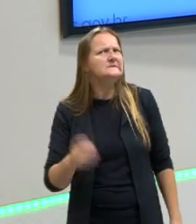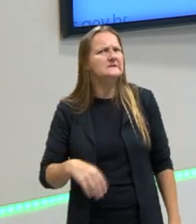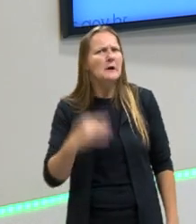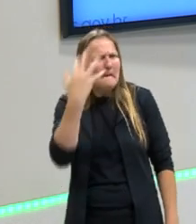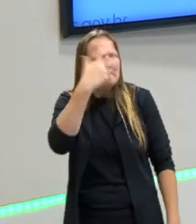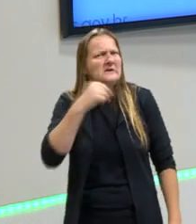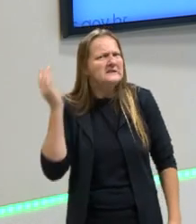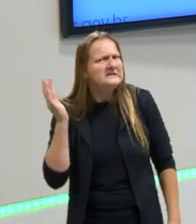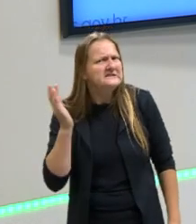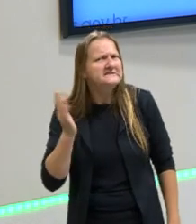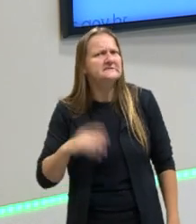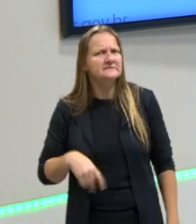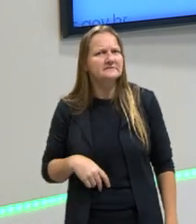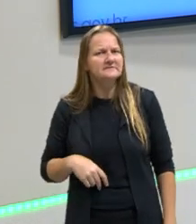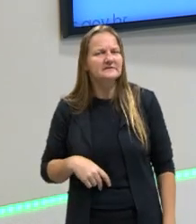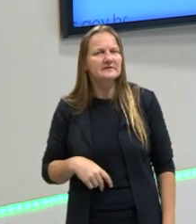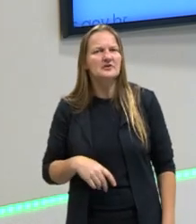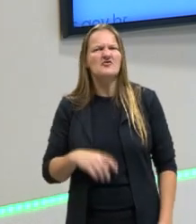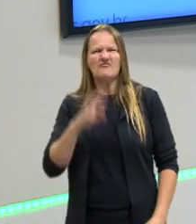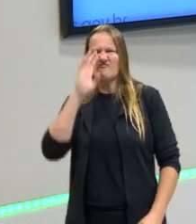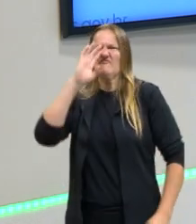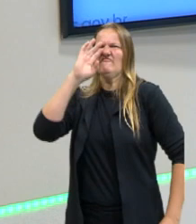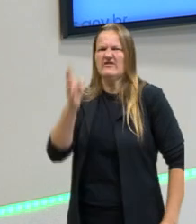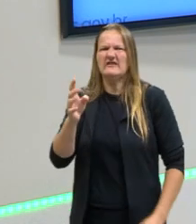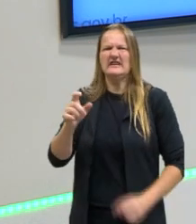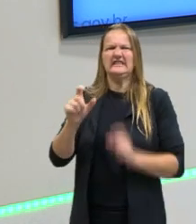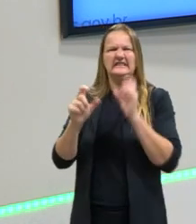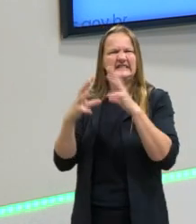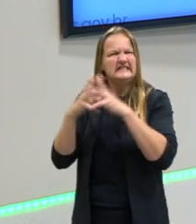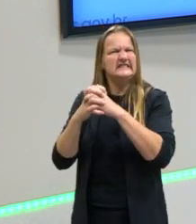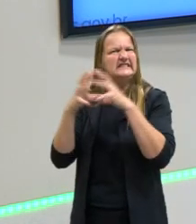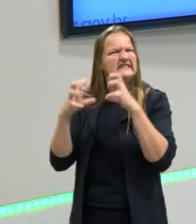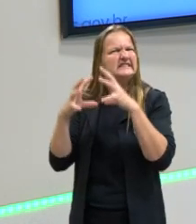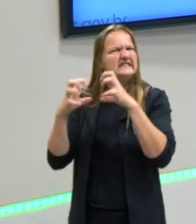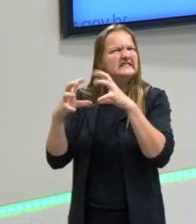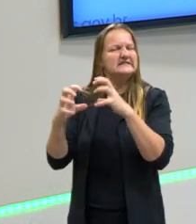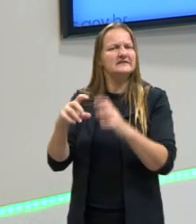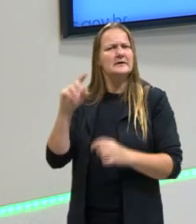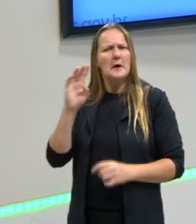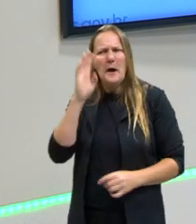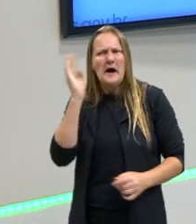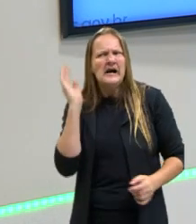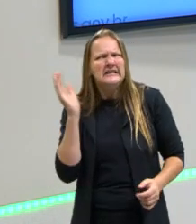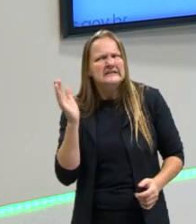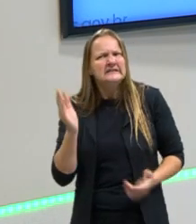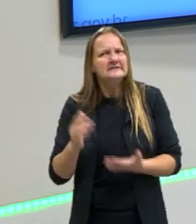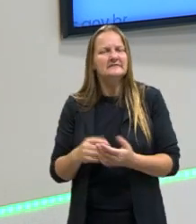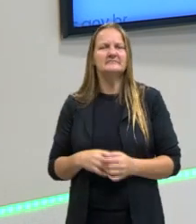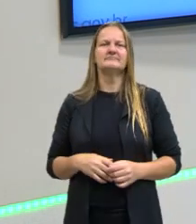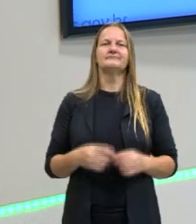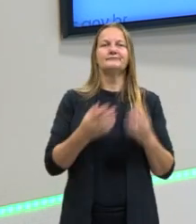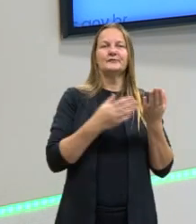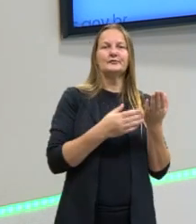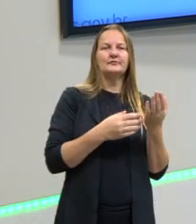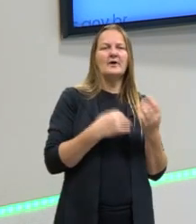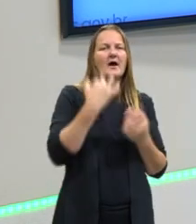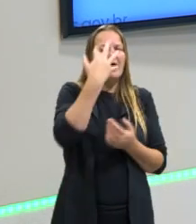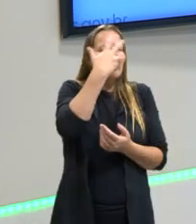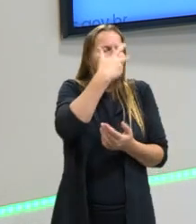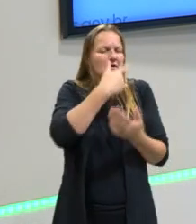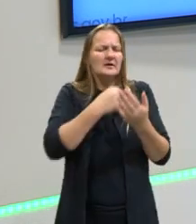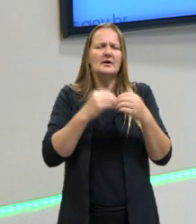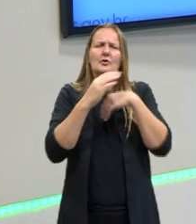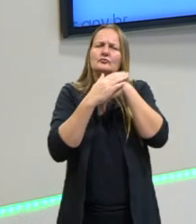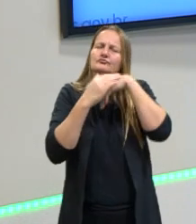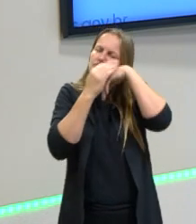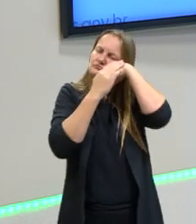que vai beirar a um xingamento. Ela está brigando com essa criança. E a ironia está onde? Quando ela diz